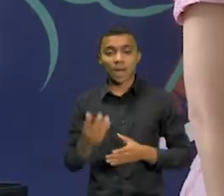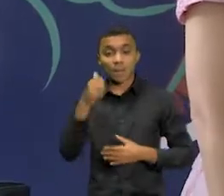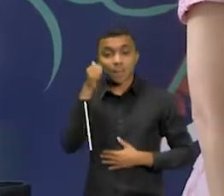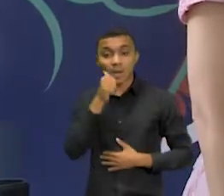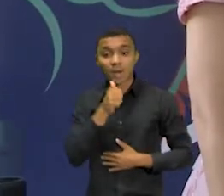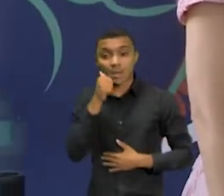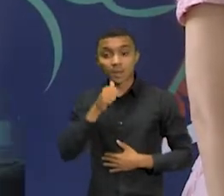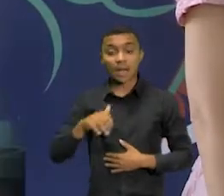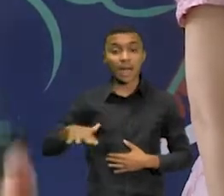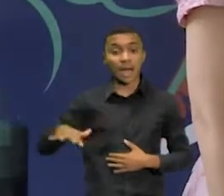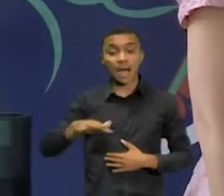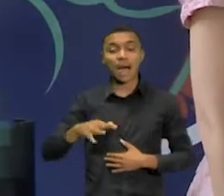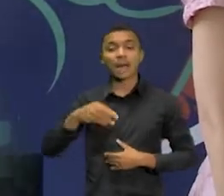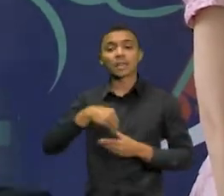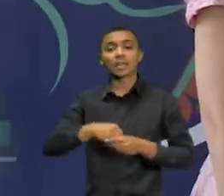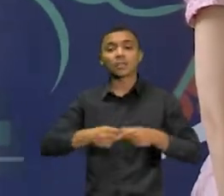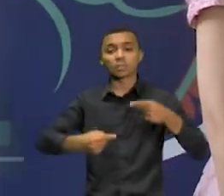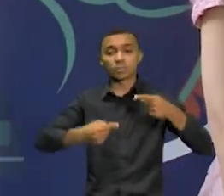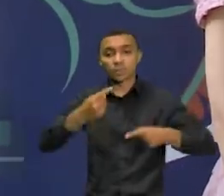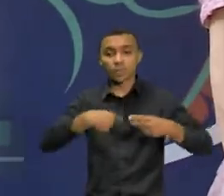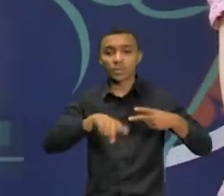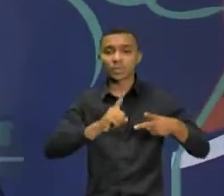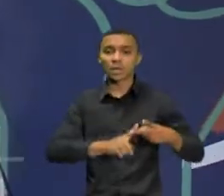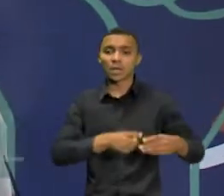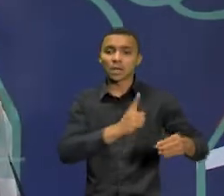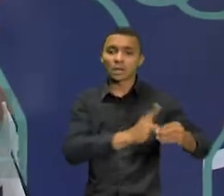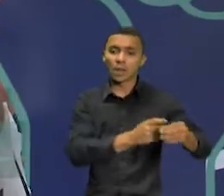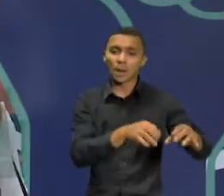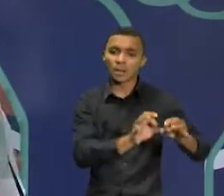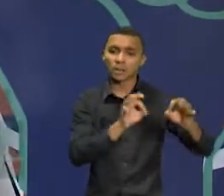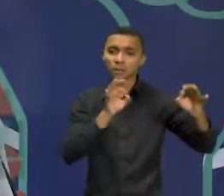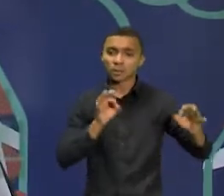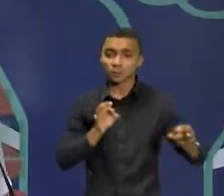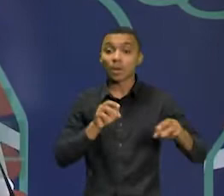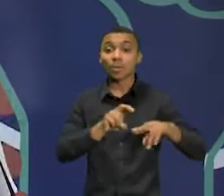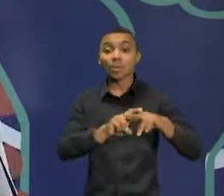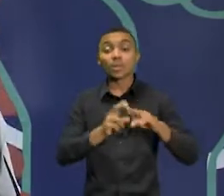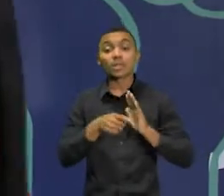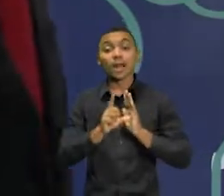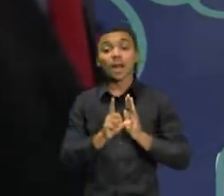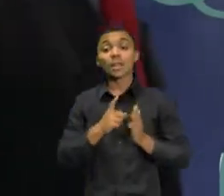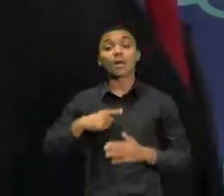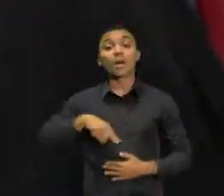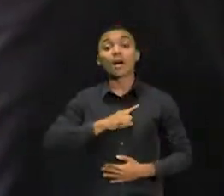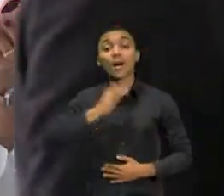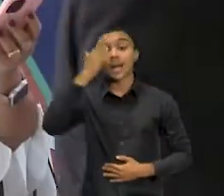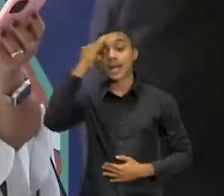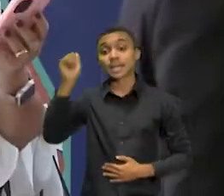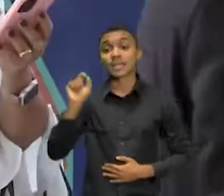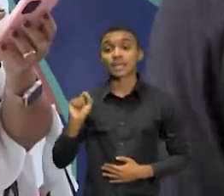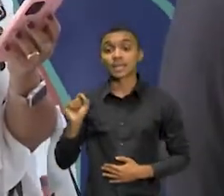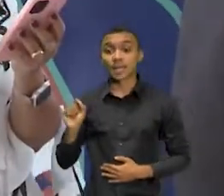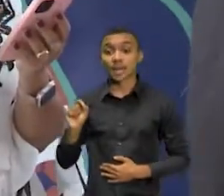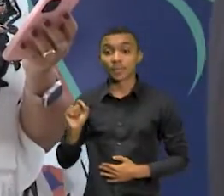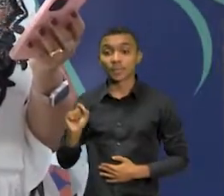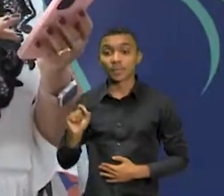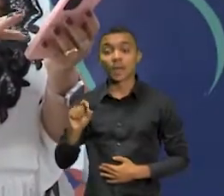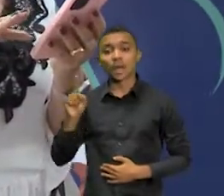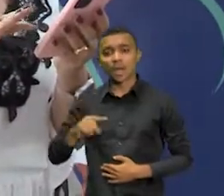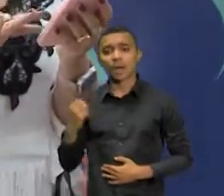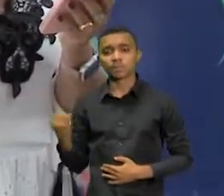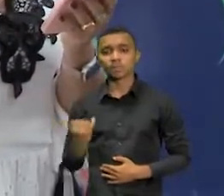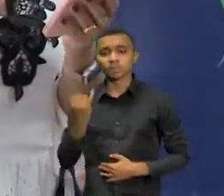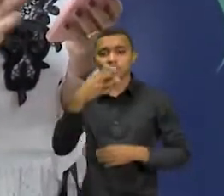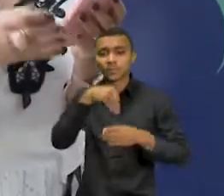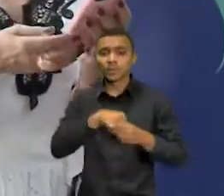das procuradorias no interior do Estado e a gente entende que isso também é outro papel muito importante da